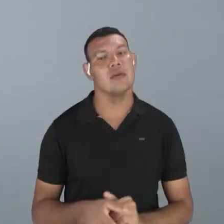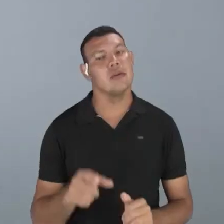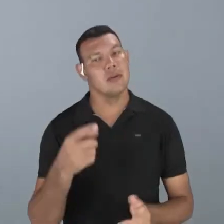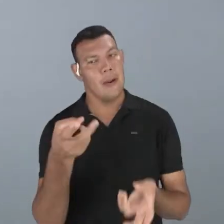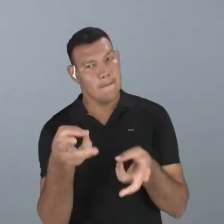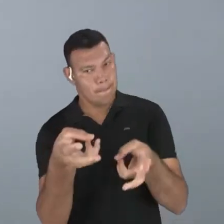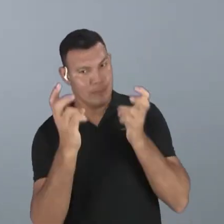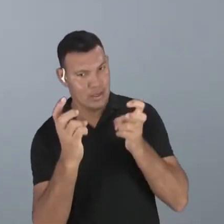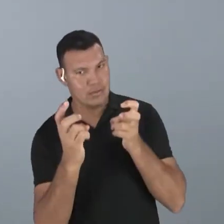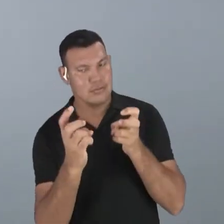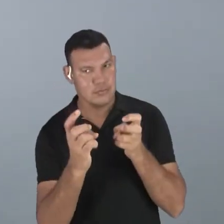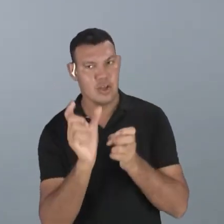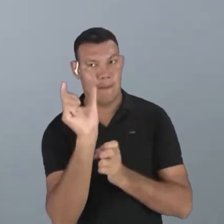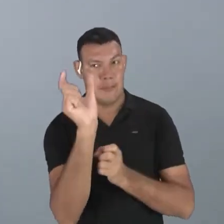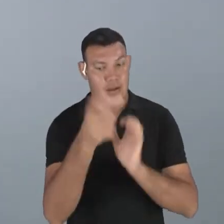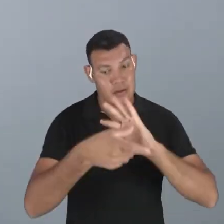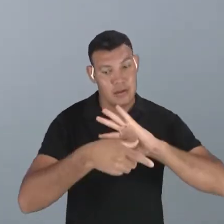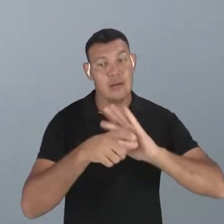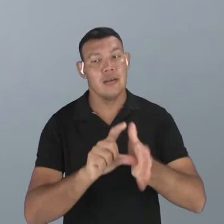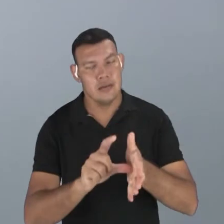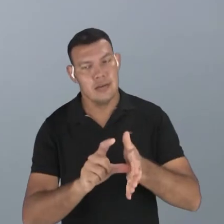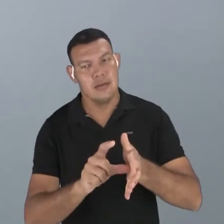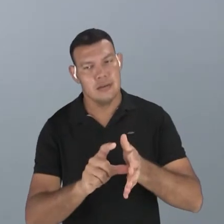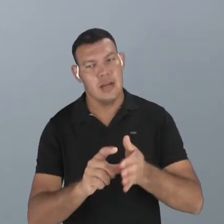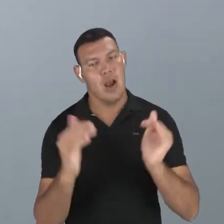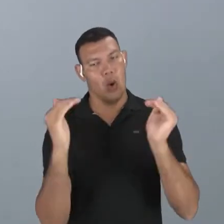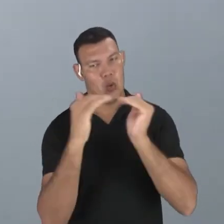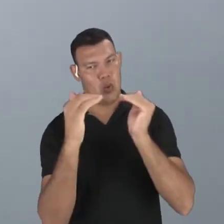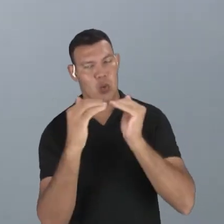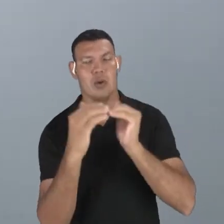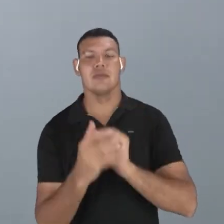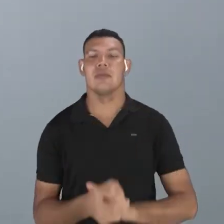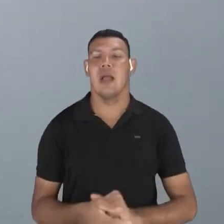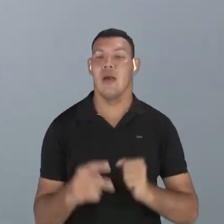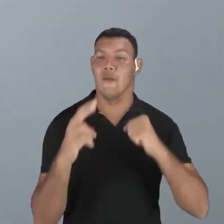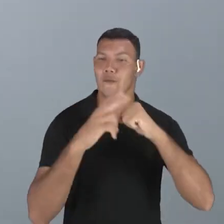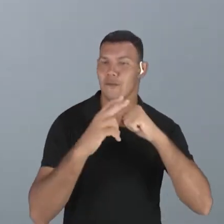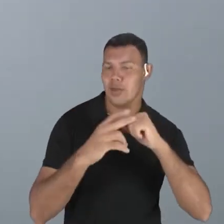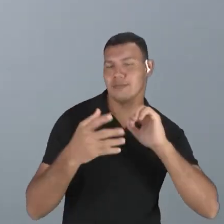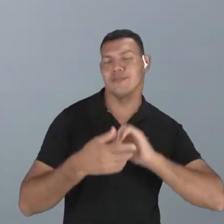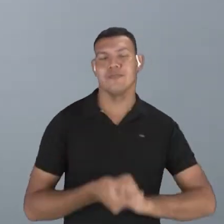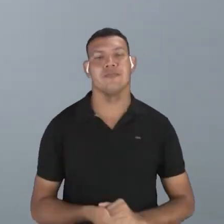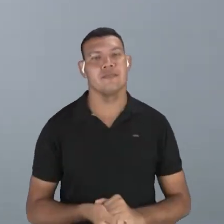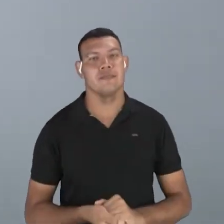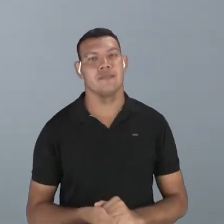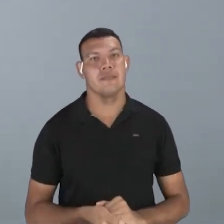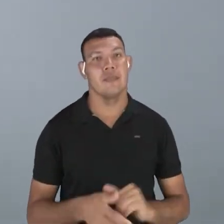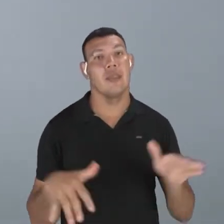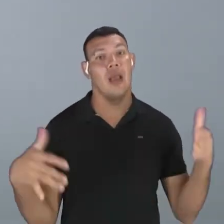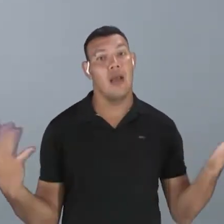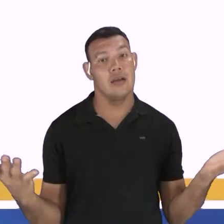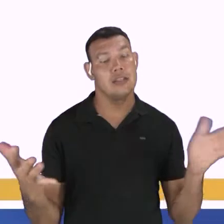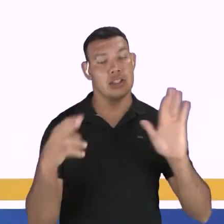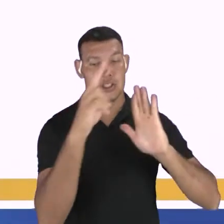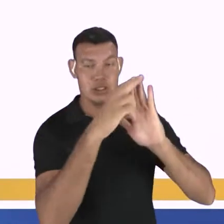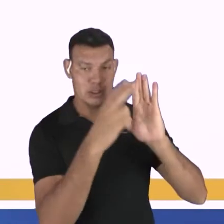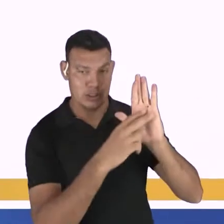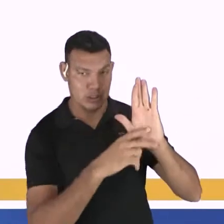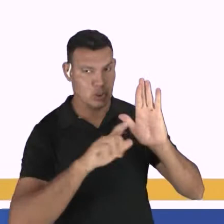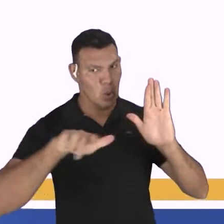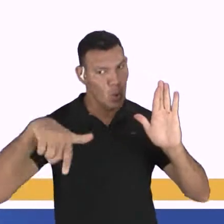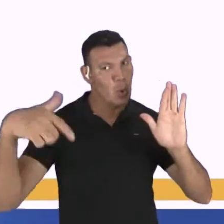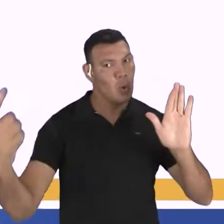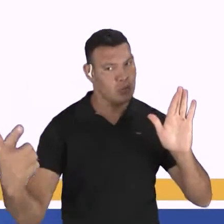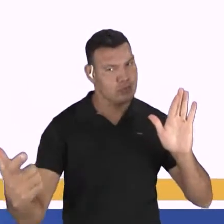pronome relativo e fazer a concordância com o verbo. Vamos agora a outra regra. A